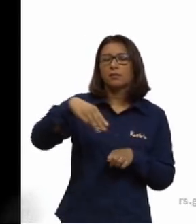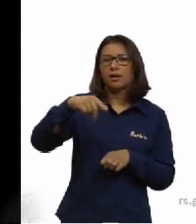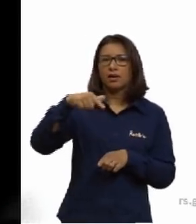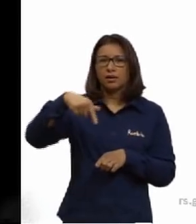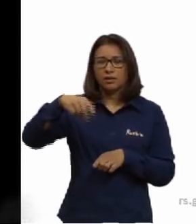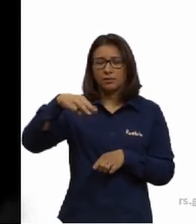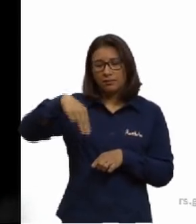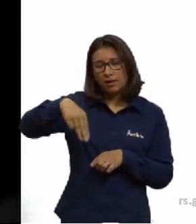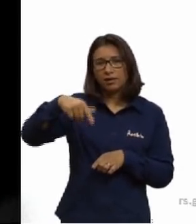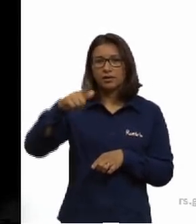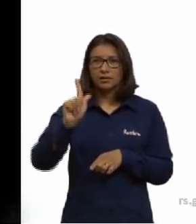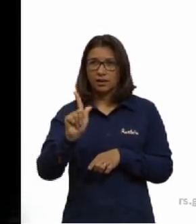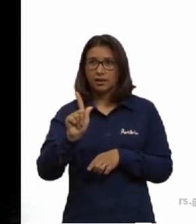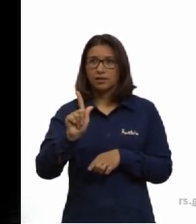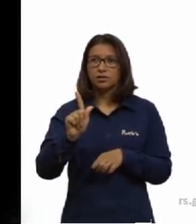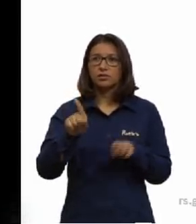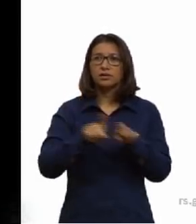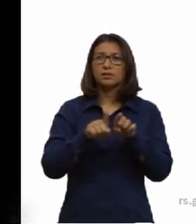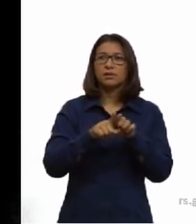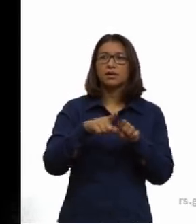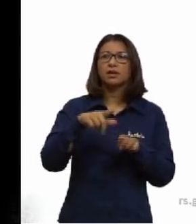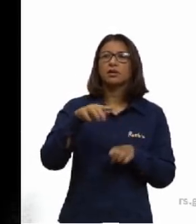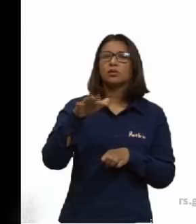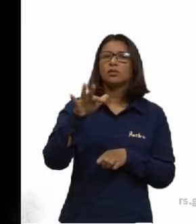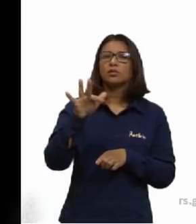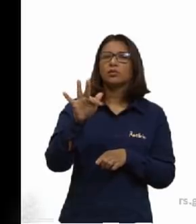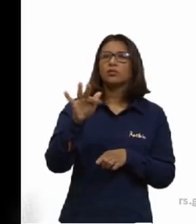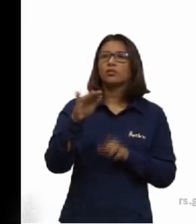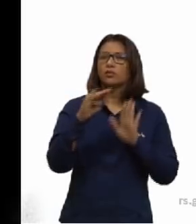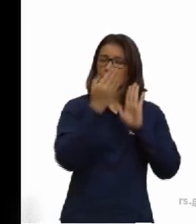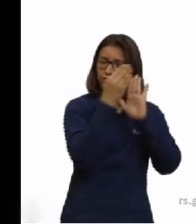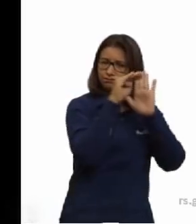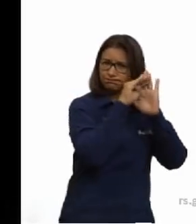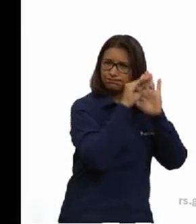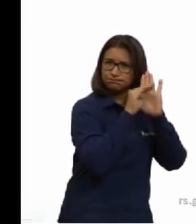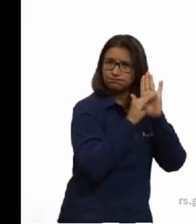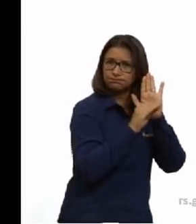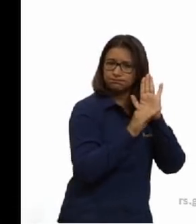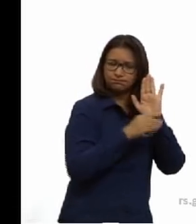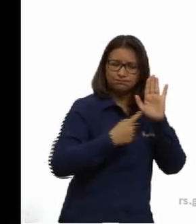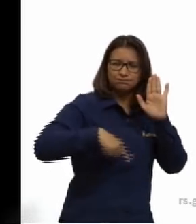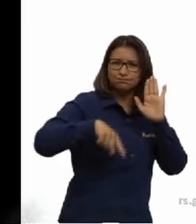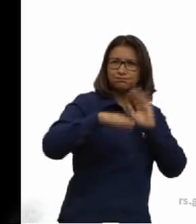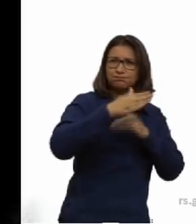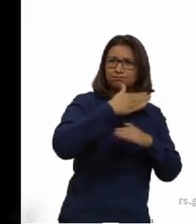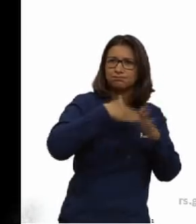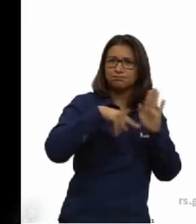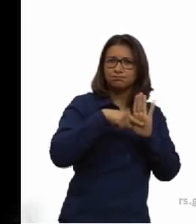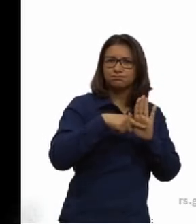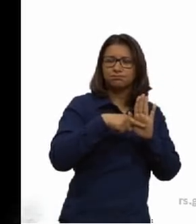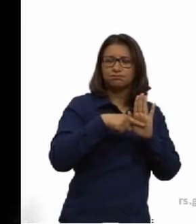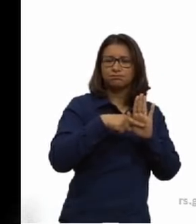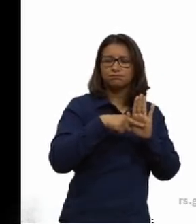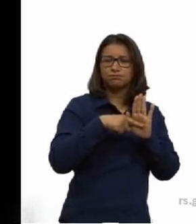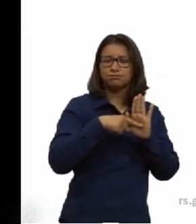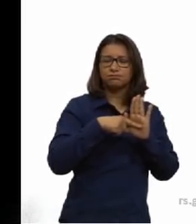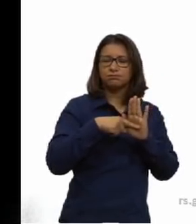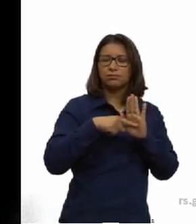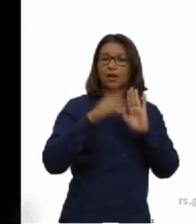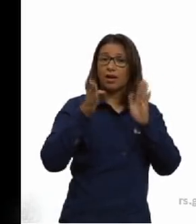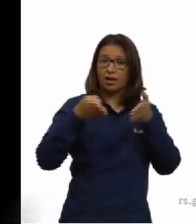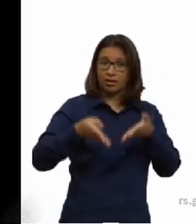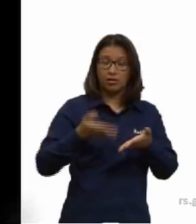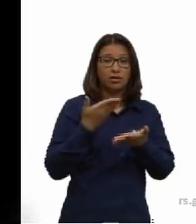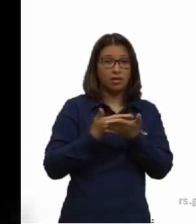flúor. Eu quero citar eles, por quê? Porque a gente vai estar falando ainda na nossa aula de